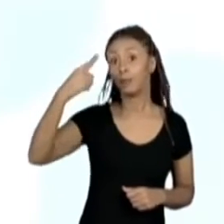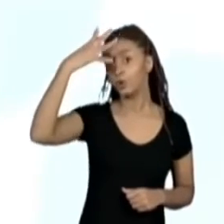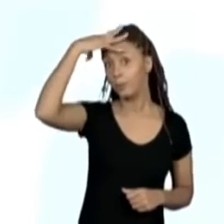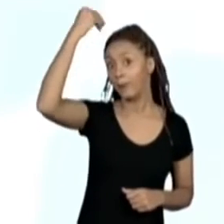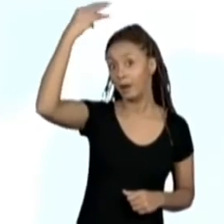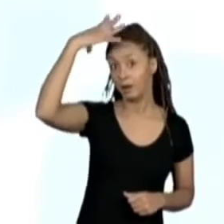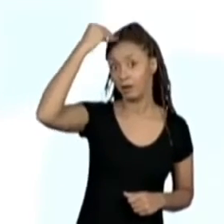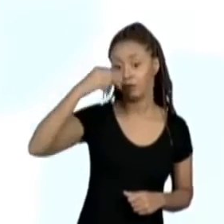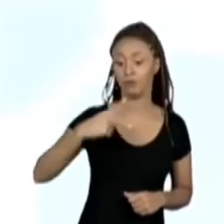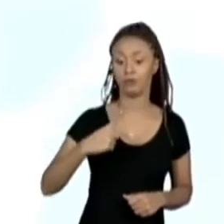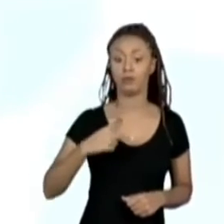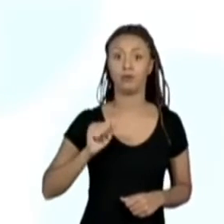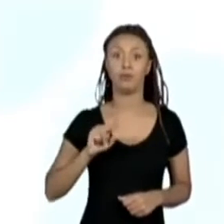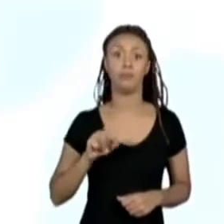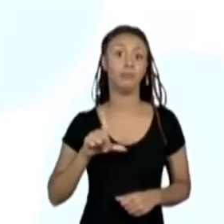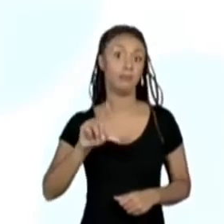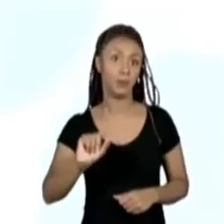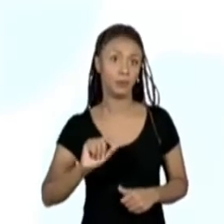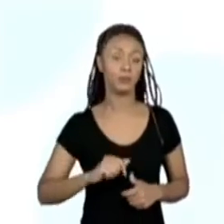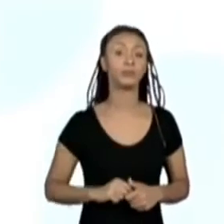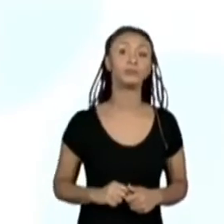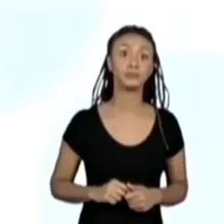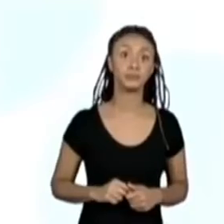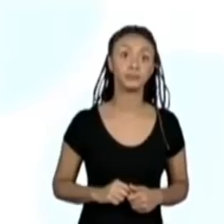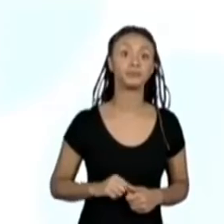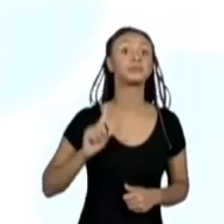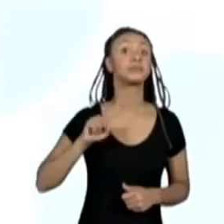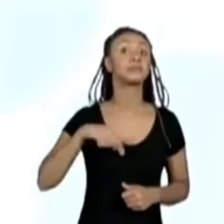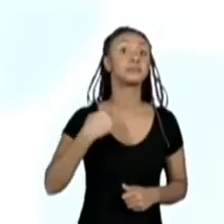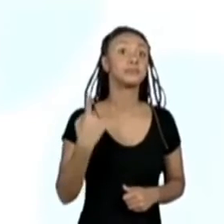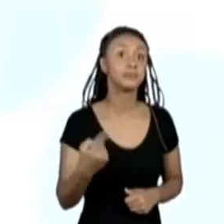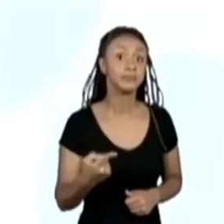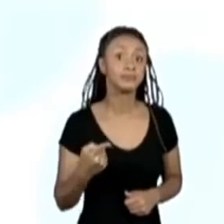Depois do Paulo vem a Raquel.